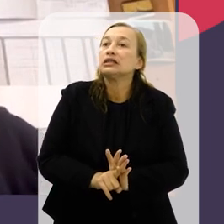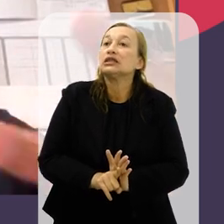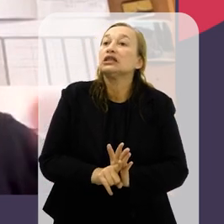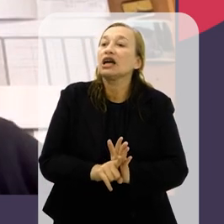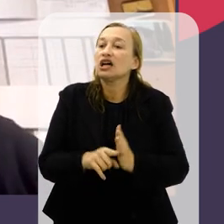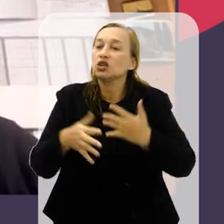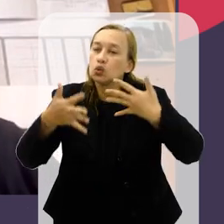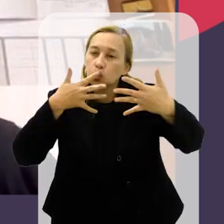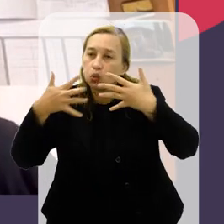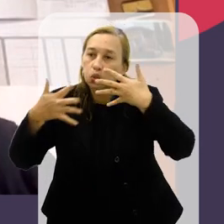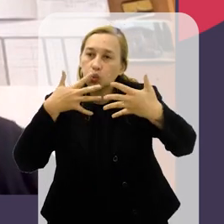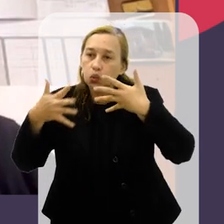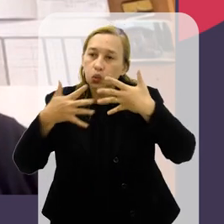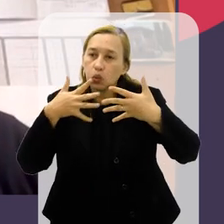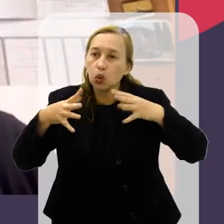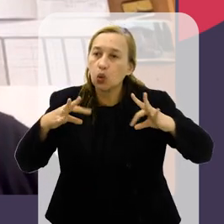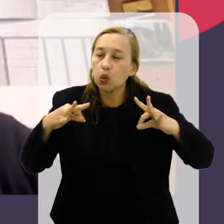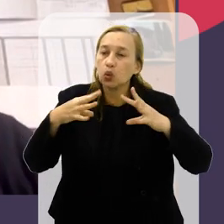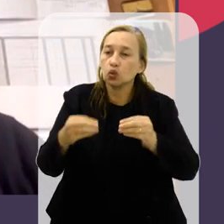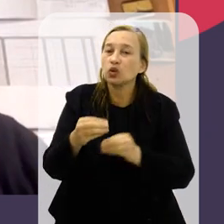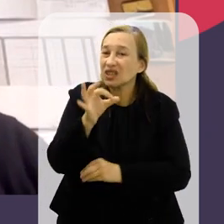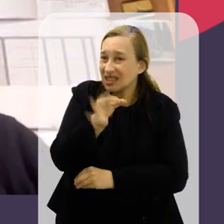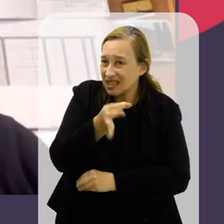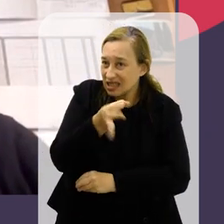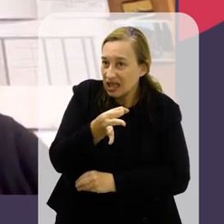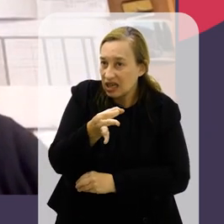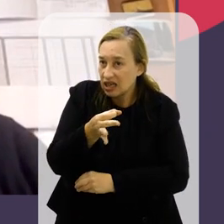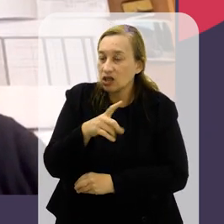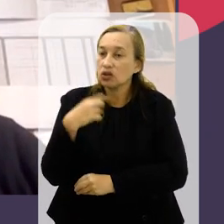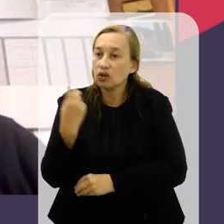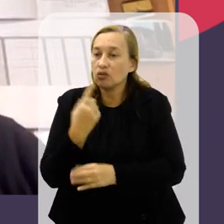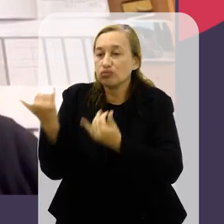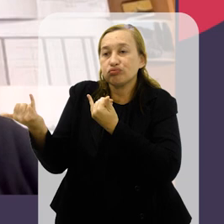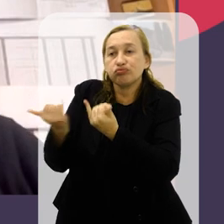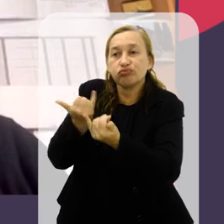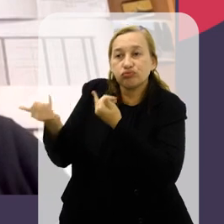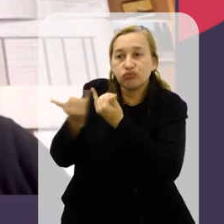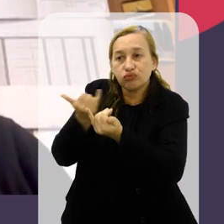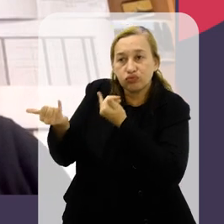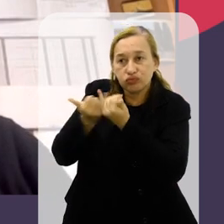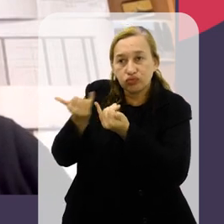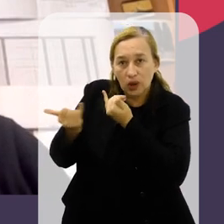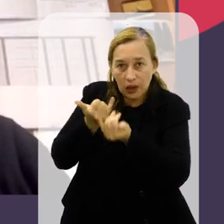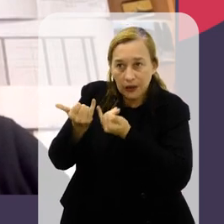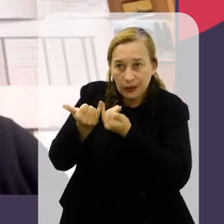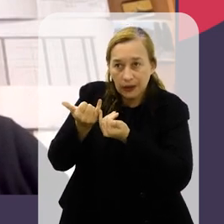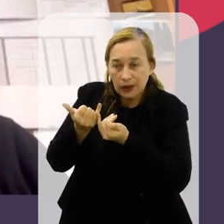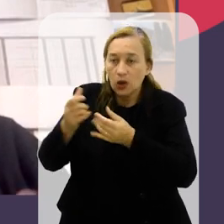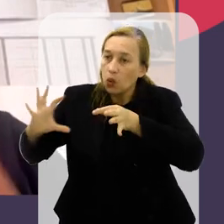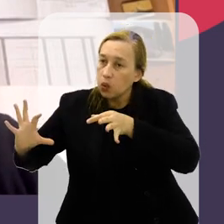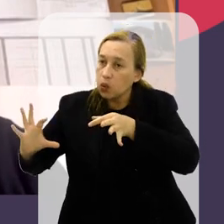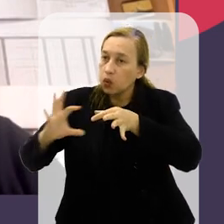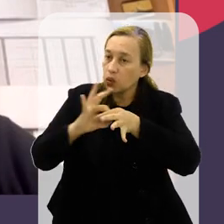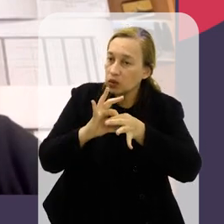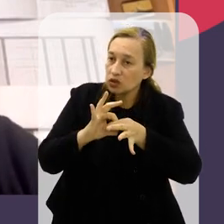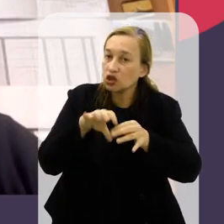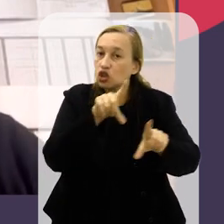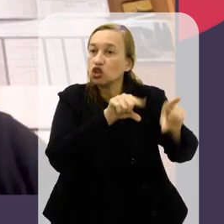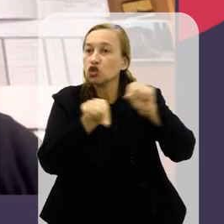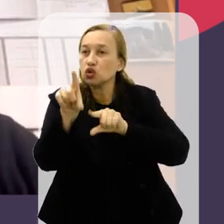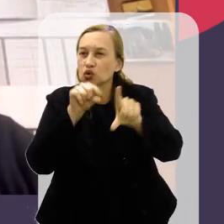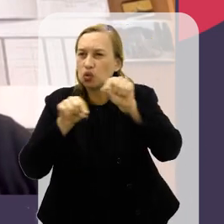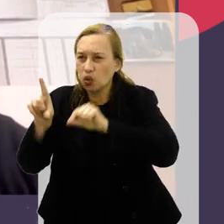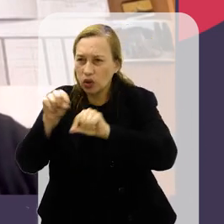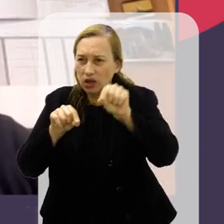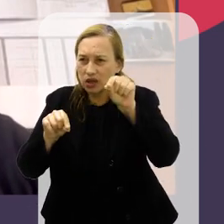dessas e de outras pesquisas, obviamente, e que haja transparência em relação a isso, quer dizer que, de fato, nós sejamos informados de que